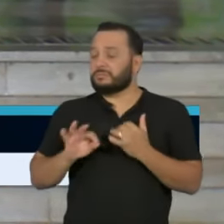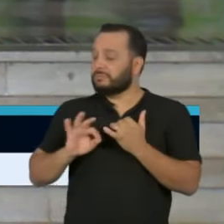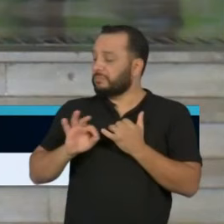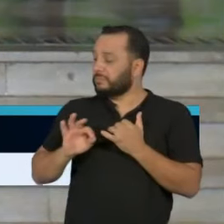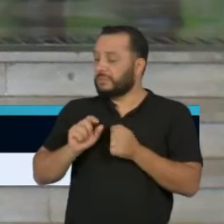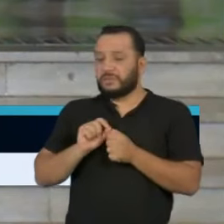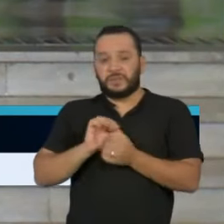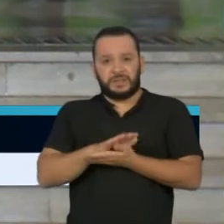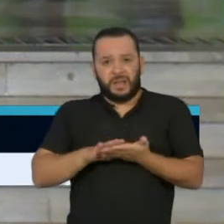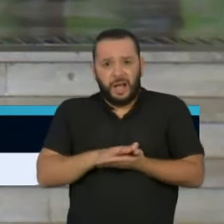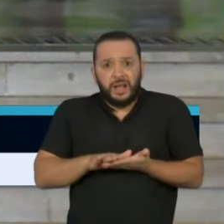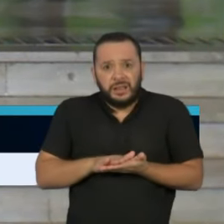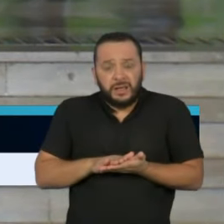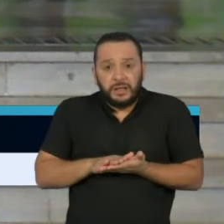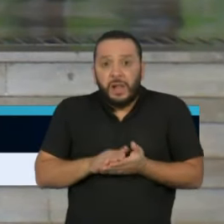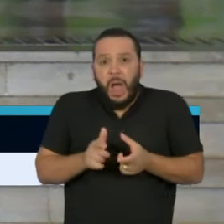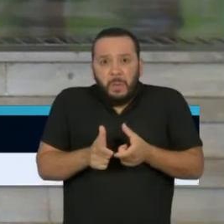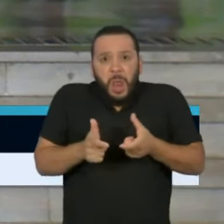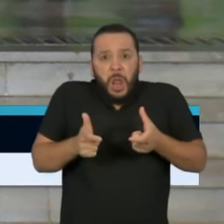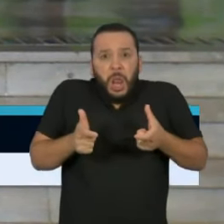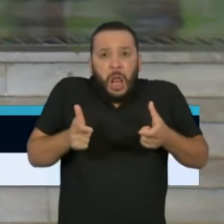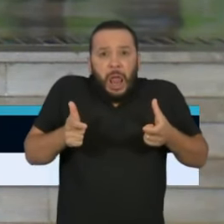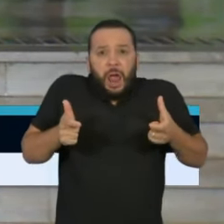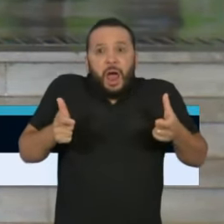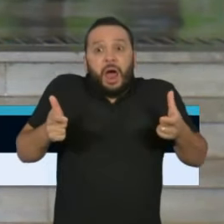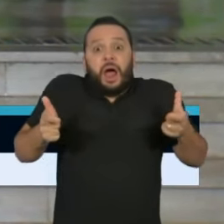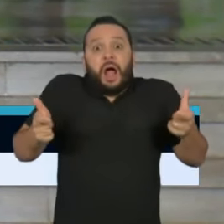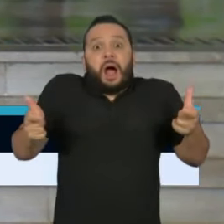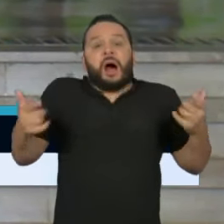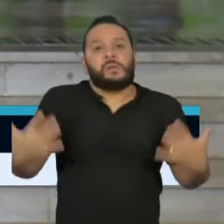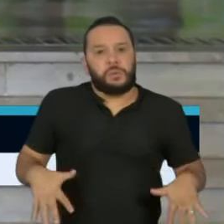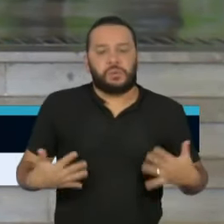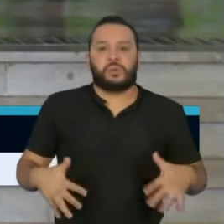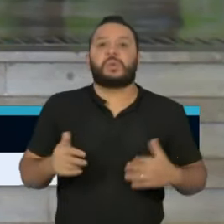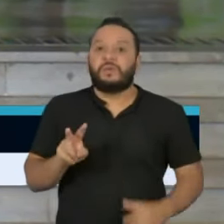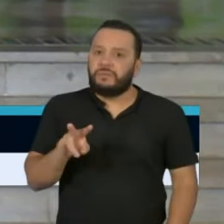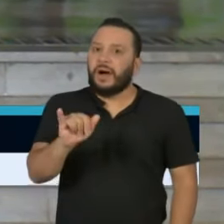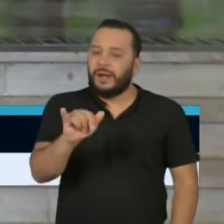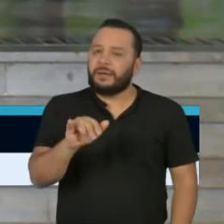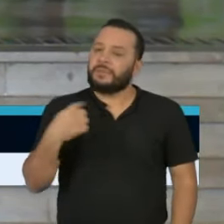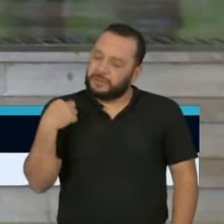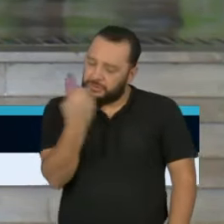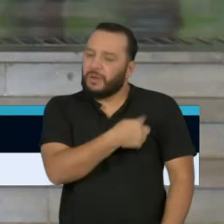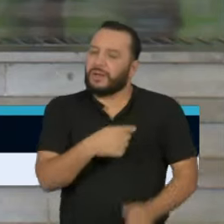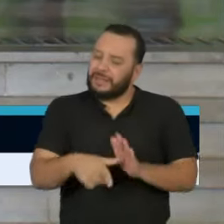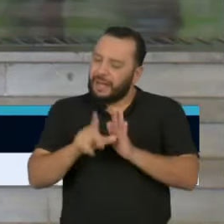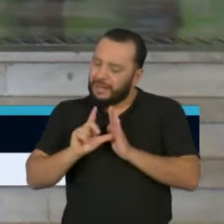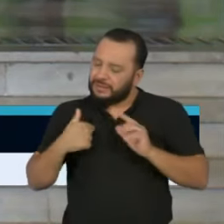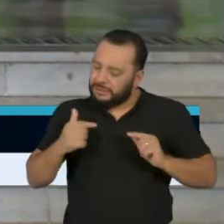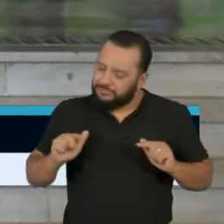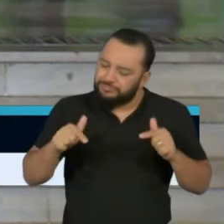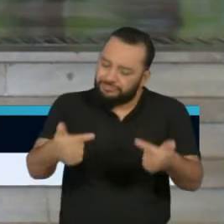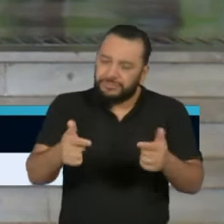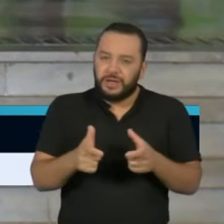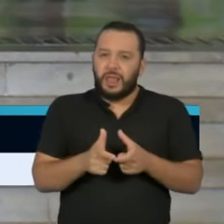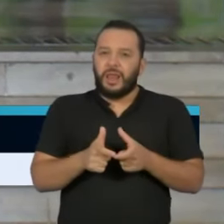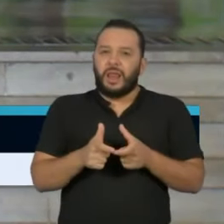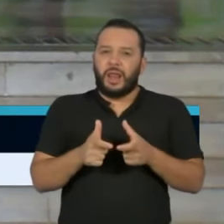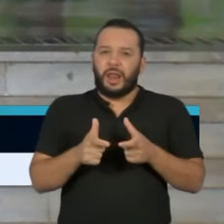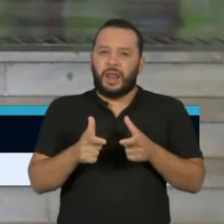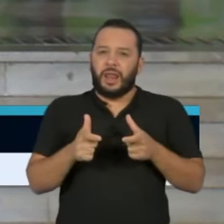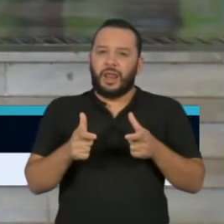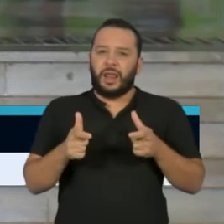10 vezes o número de casos que nós temos aqui. dentro de um cenário pessimista colocado